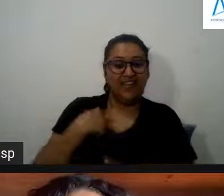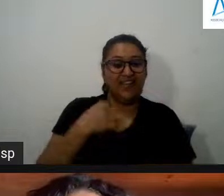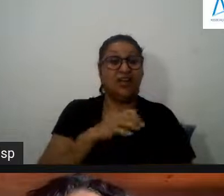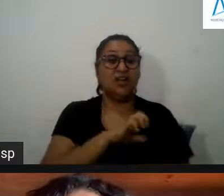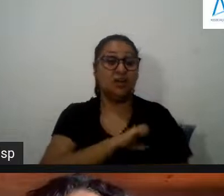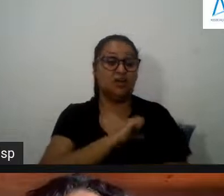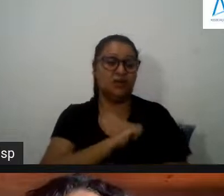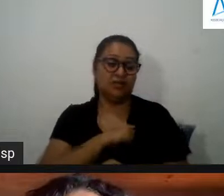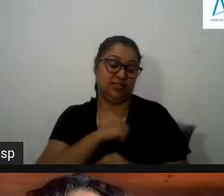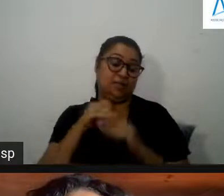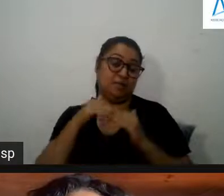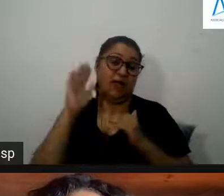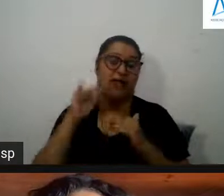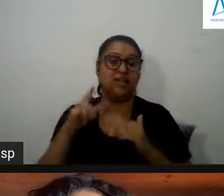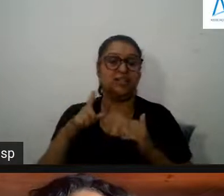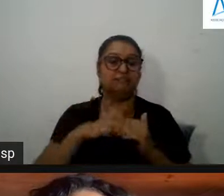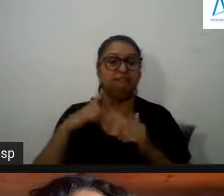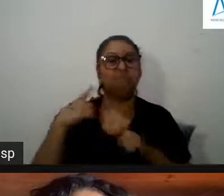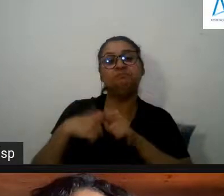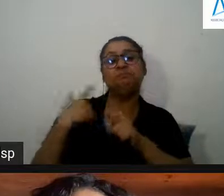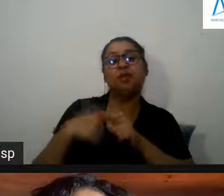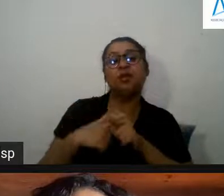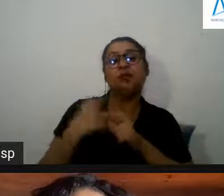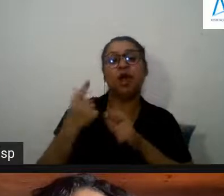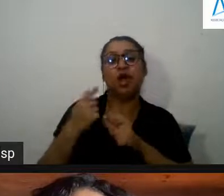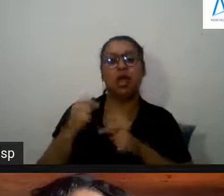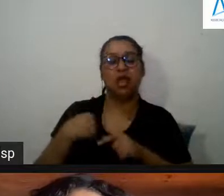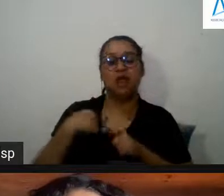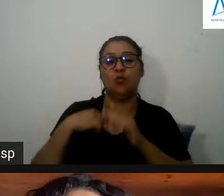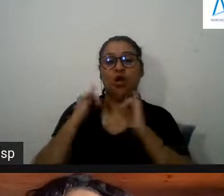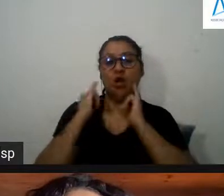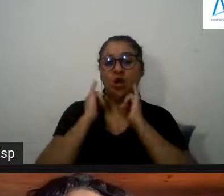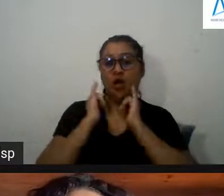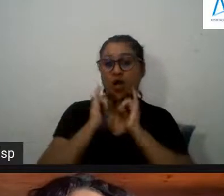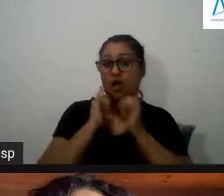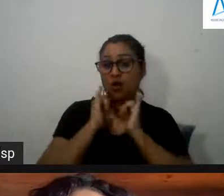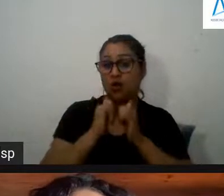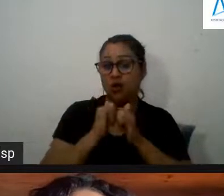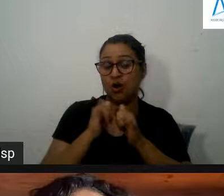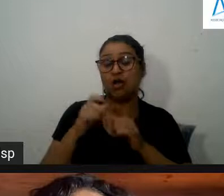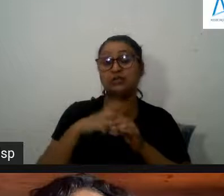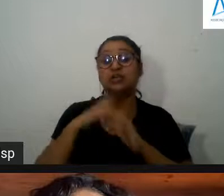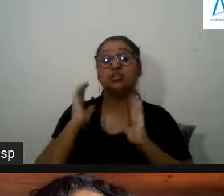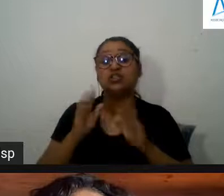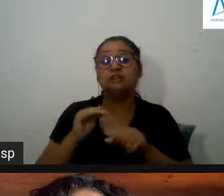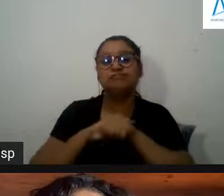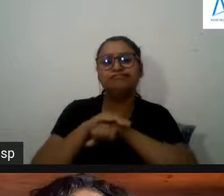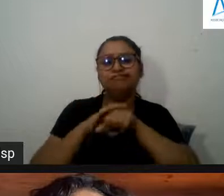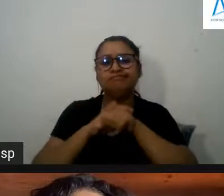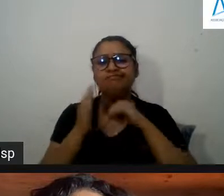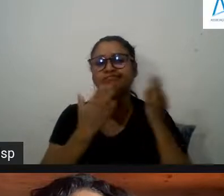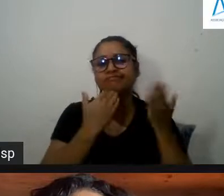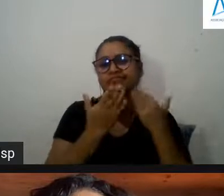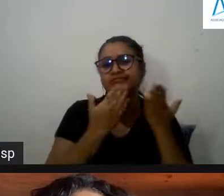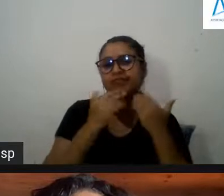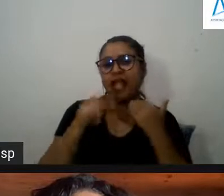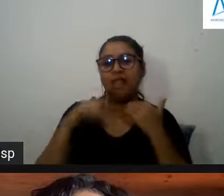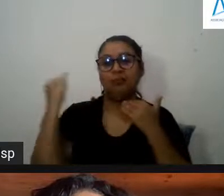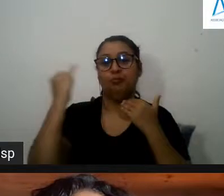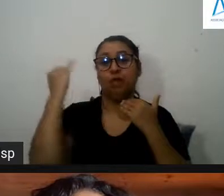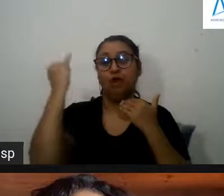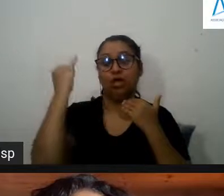questão porque como a Matilde já disse nós muitas vezes falamos disto e eu acho que há um elemento importante que é